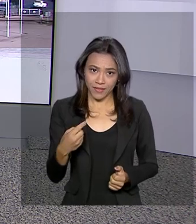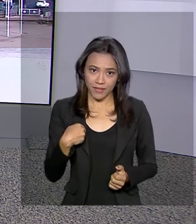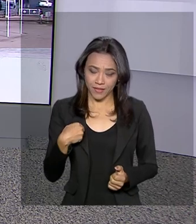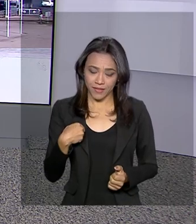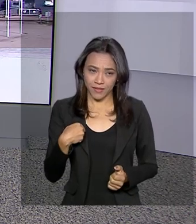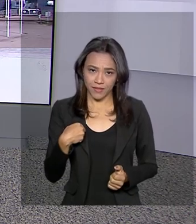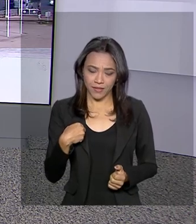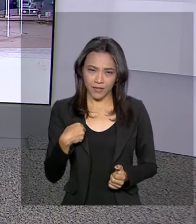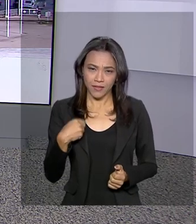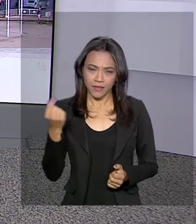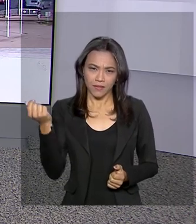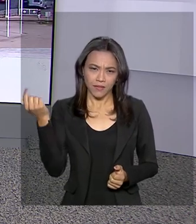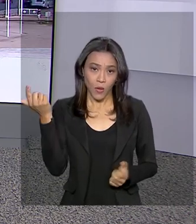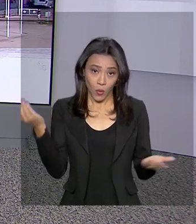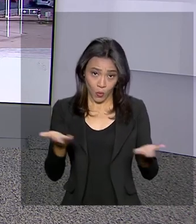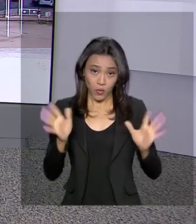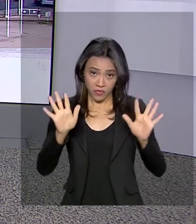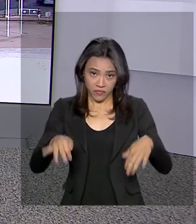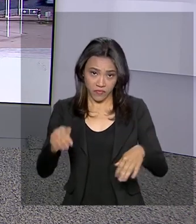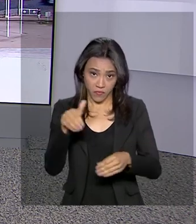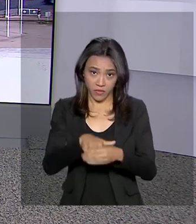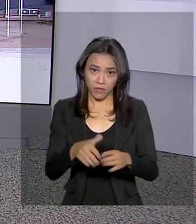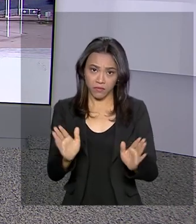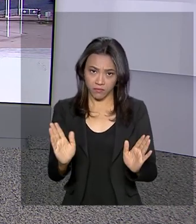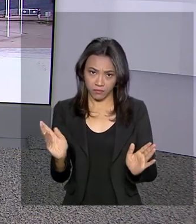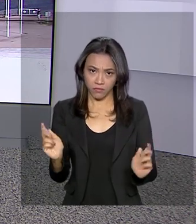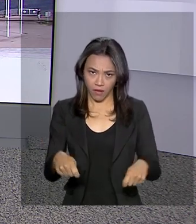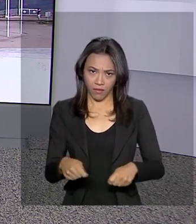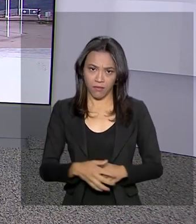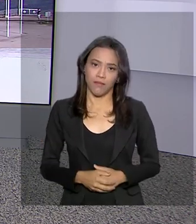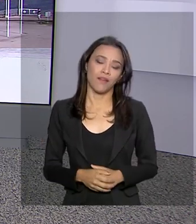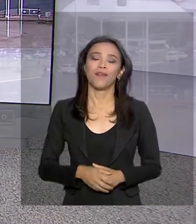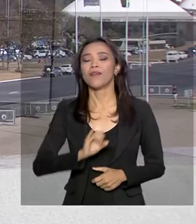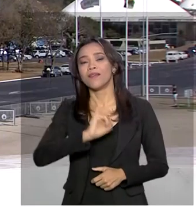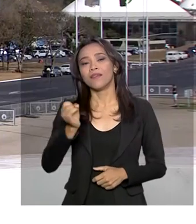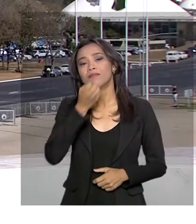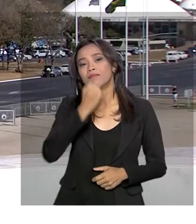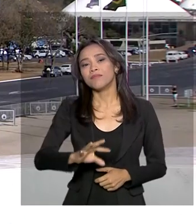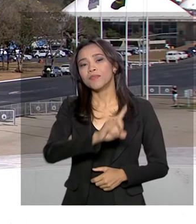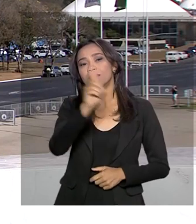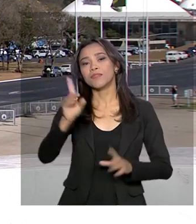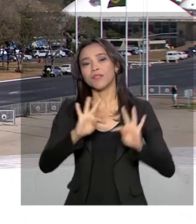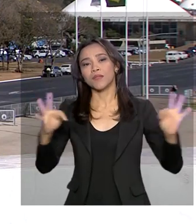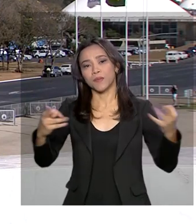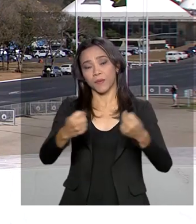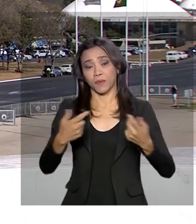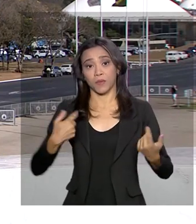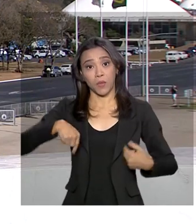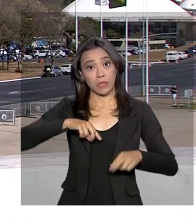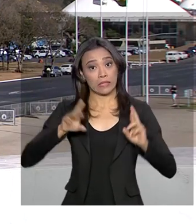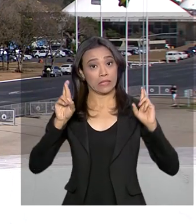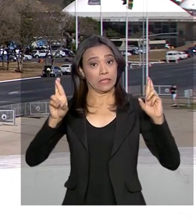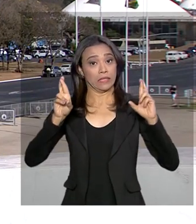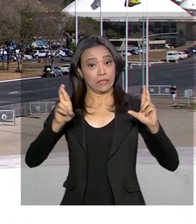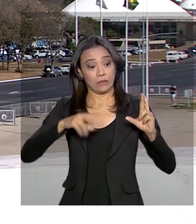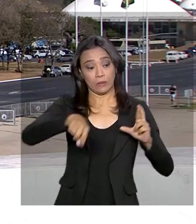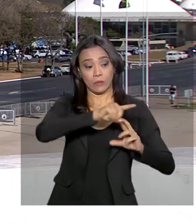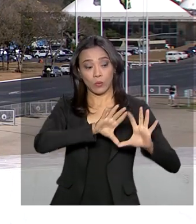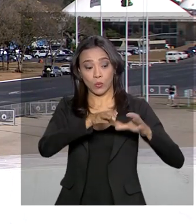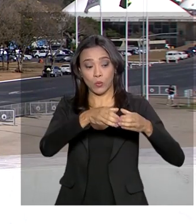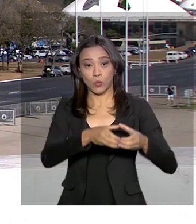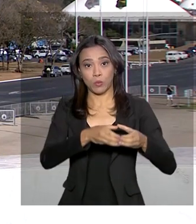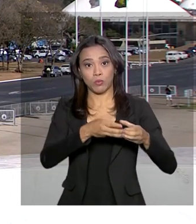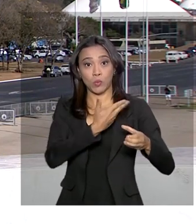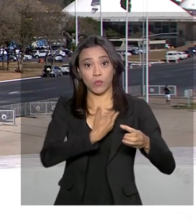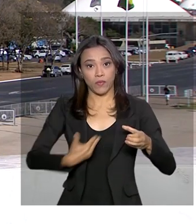que dá pra terminar essa votação hoje? Olá, bom dia Renata, bom dia a todos. A expectativa da base governista é